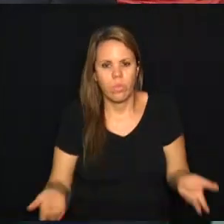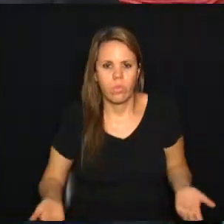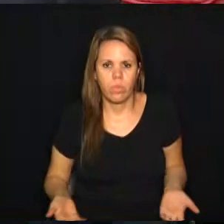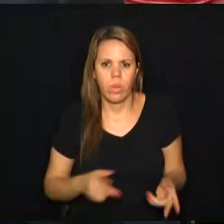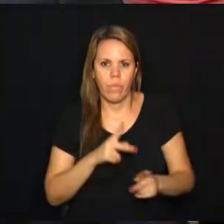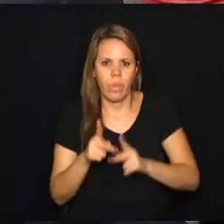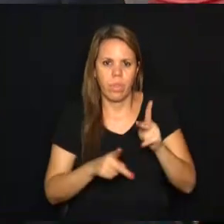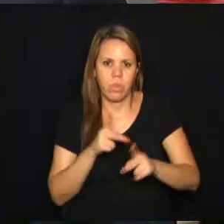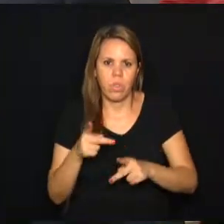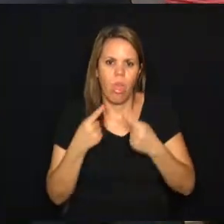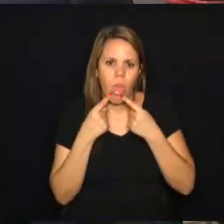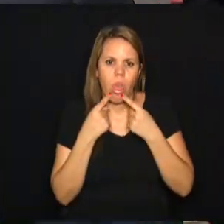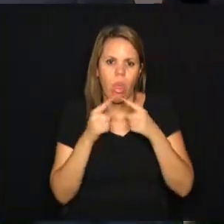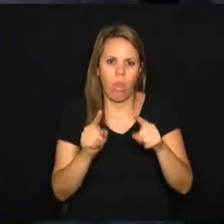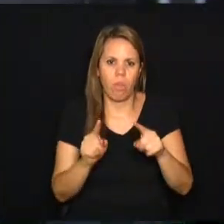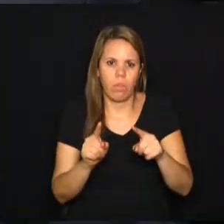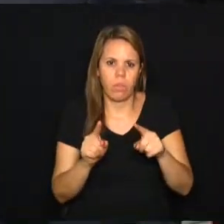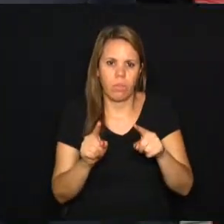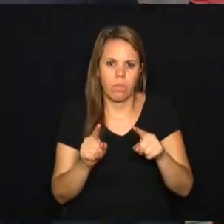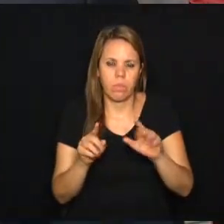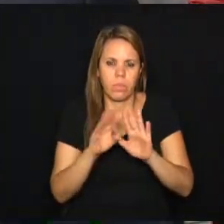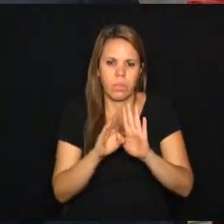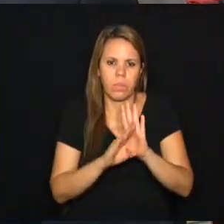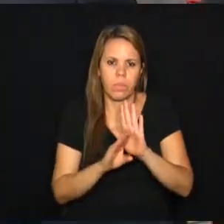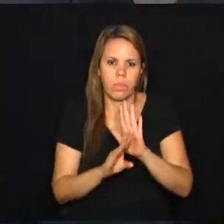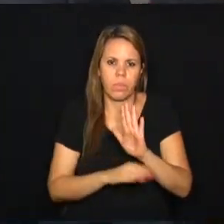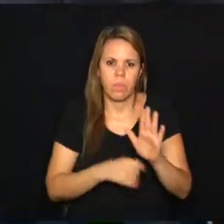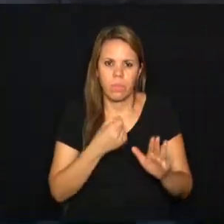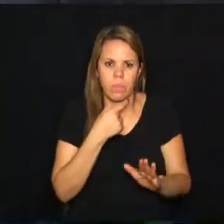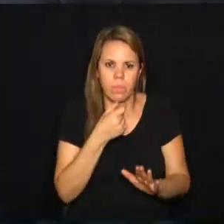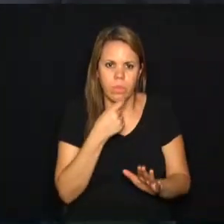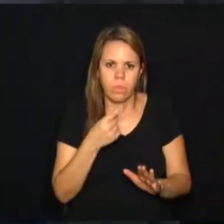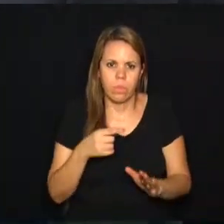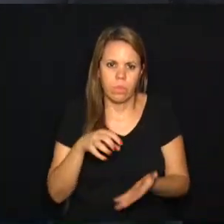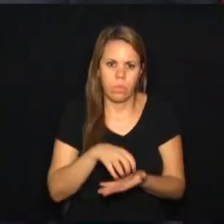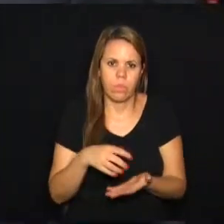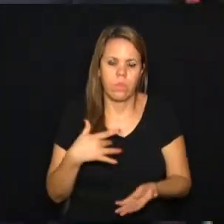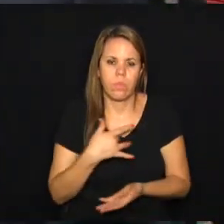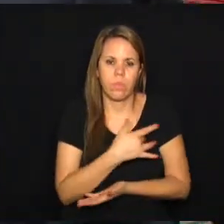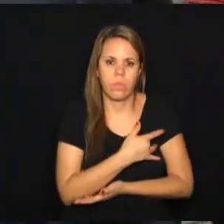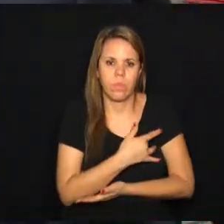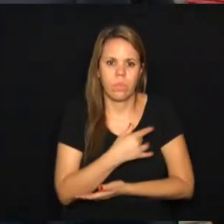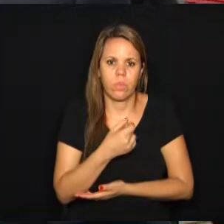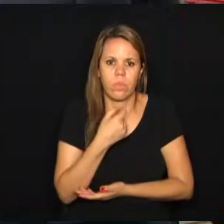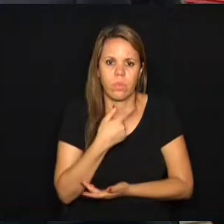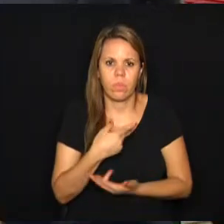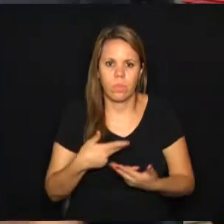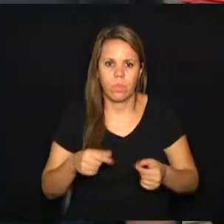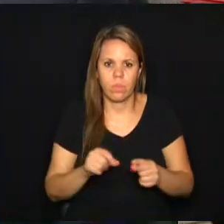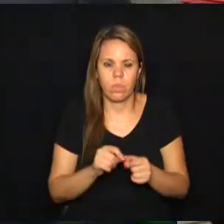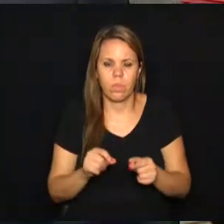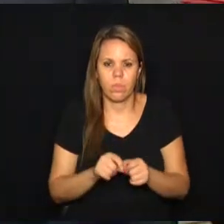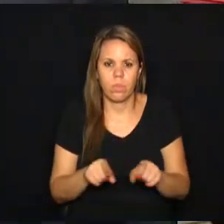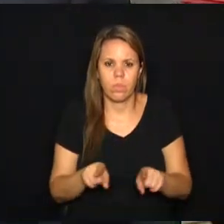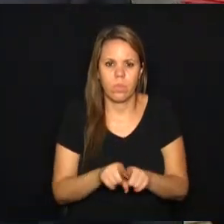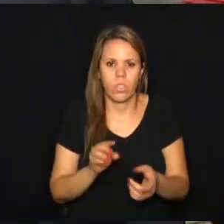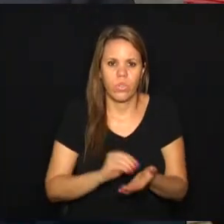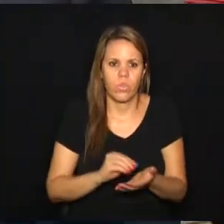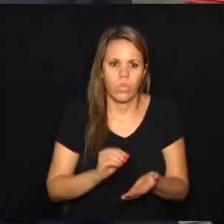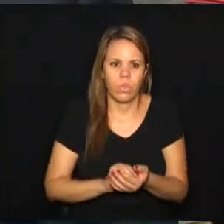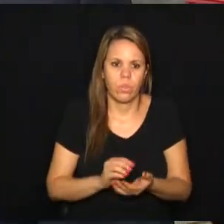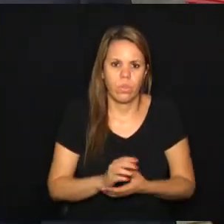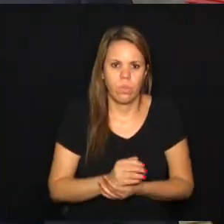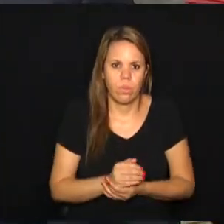munícipes estão reclamando da lista de medicamentos no posto saúde, que esses remédios, além de estarem faltando,